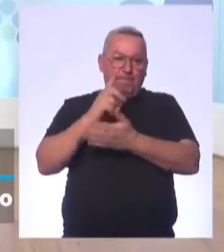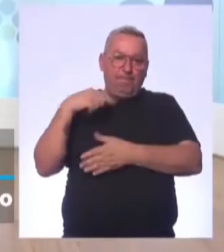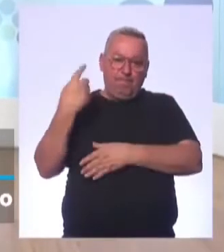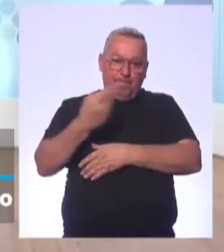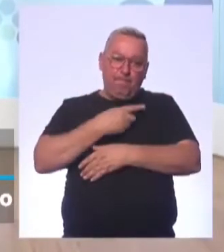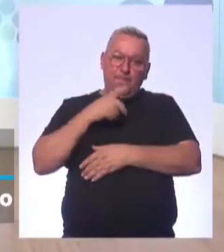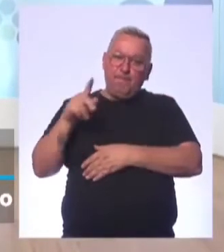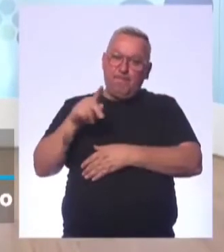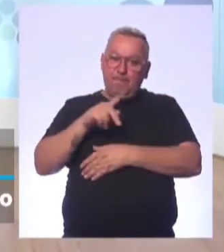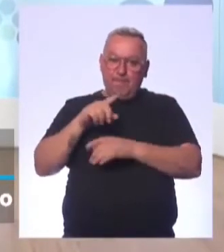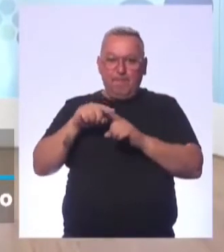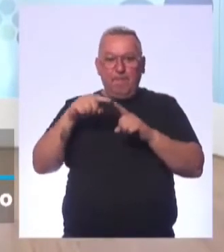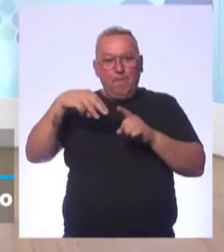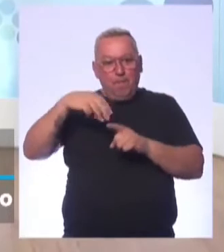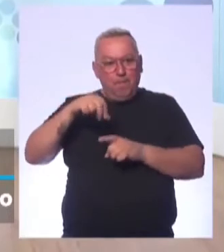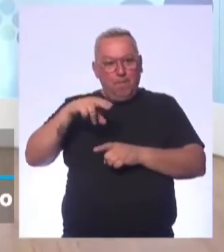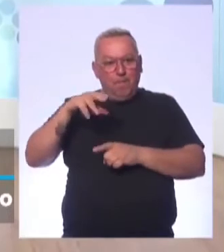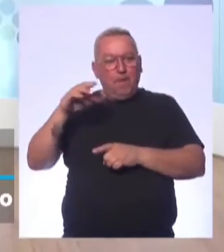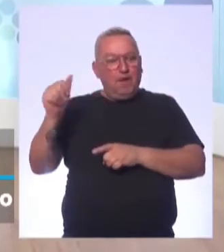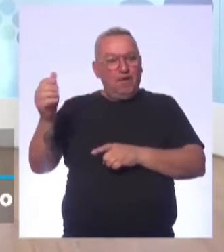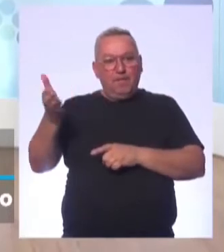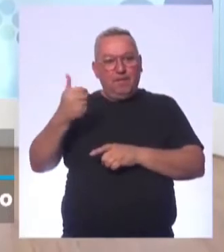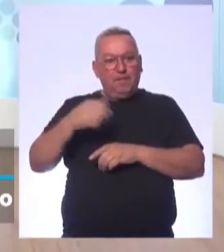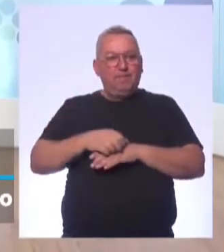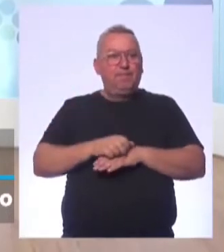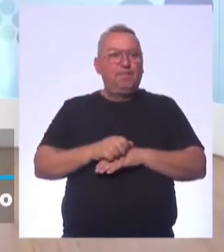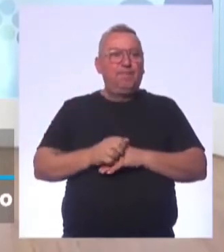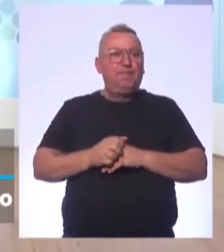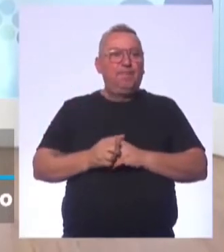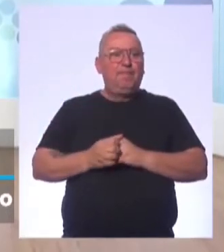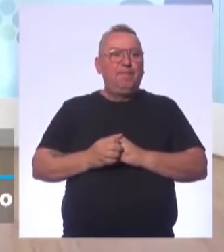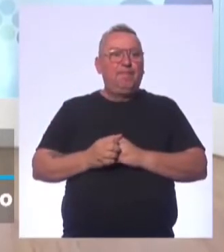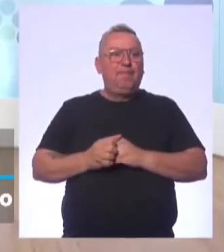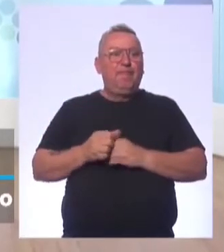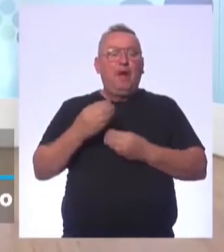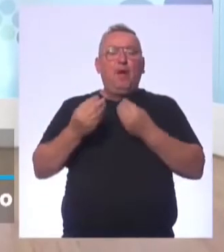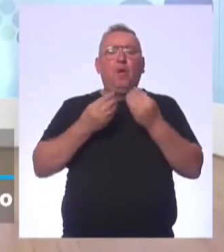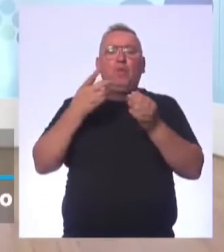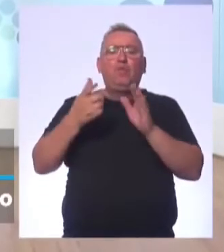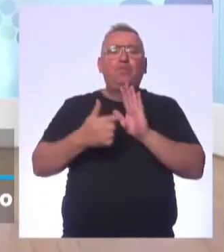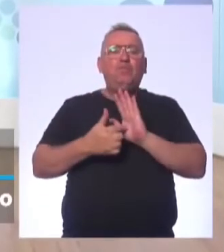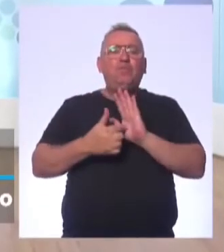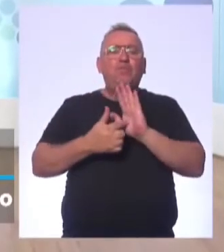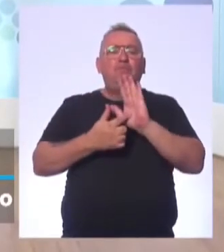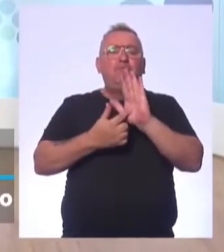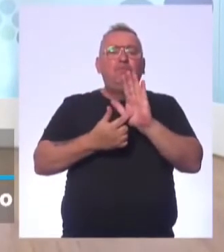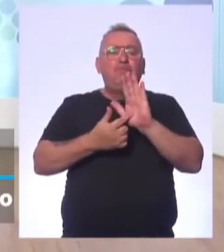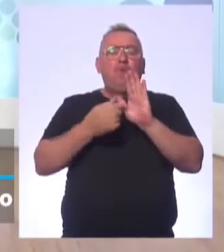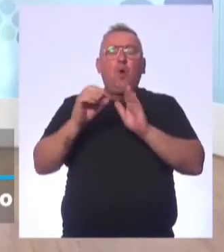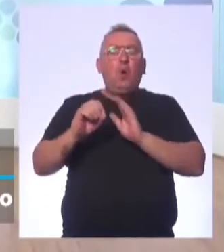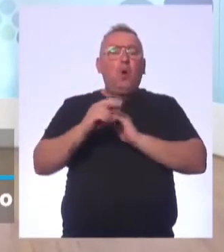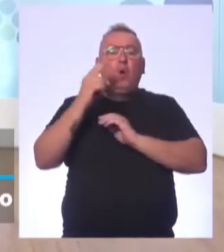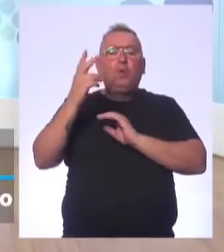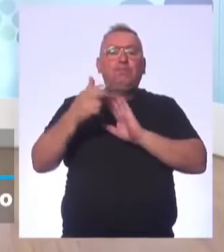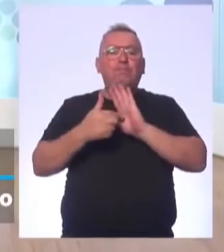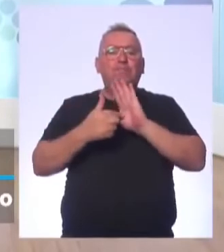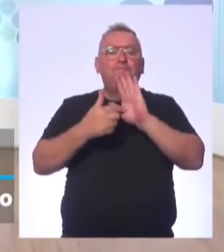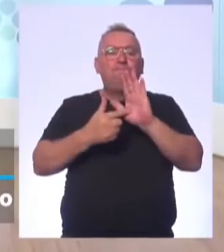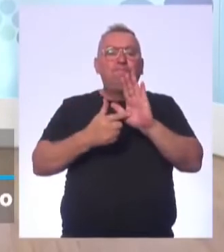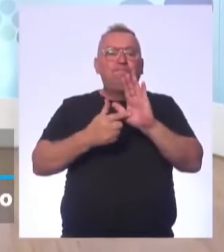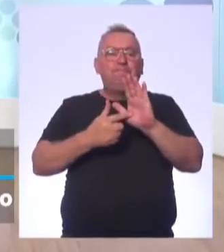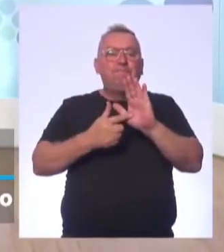os professores, mas professora Márcia, vem aqui com a gente. E como que você apresenta ou apresentou, né, essas